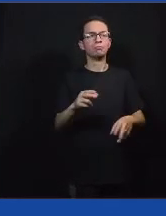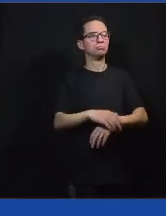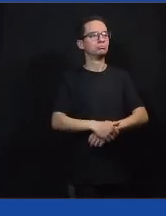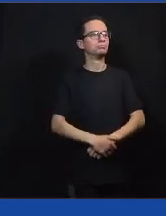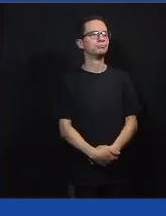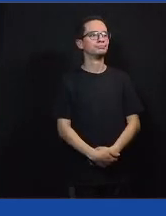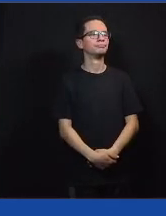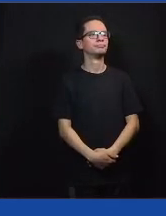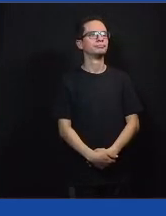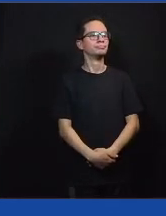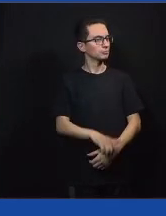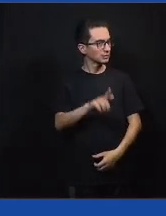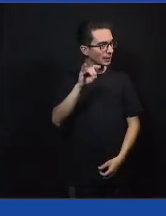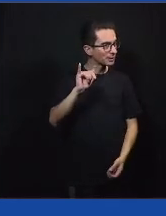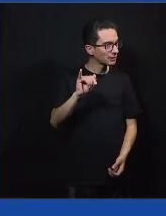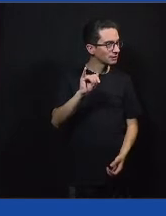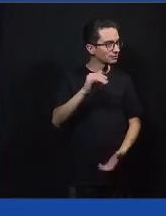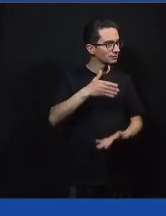Gabi, começa.